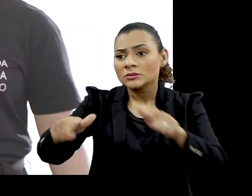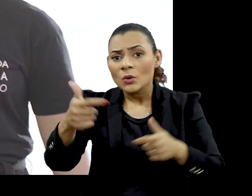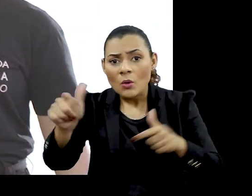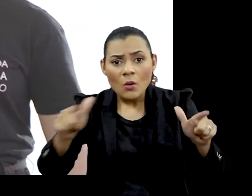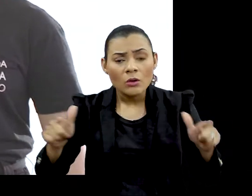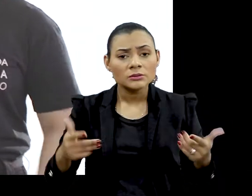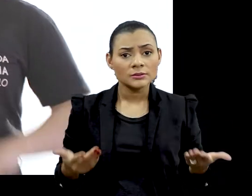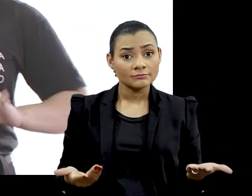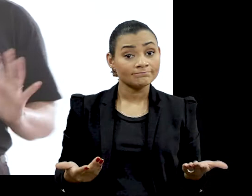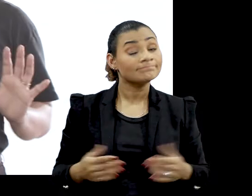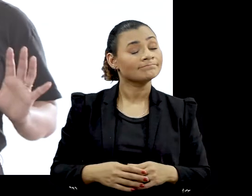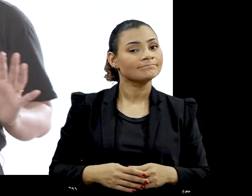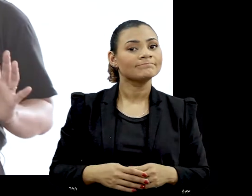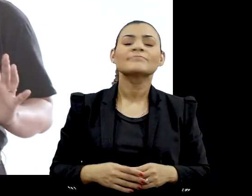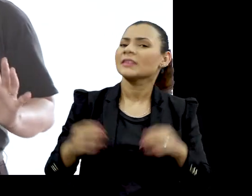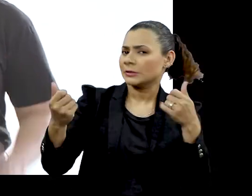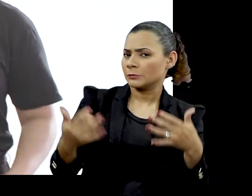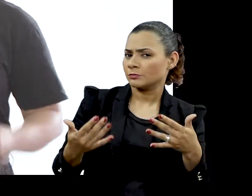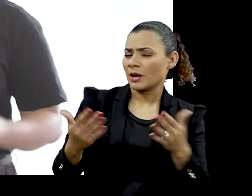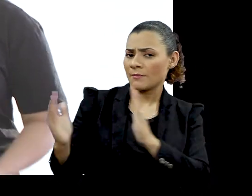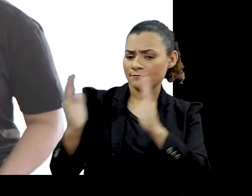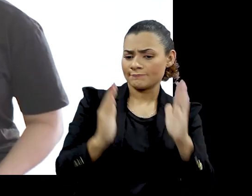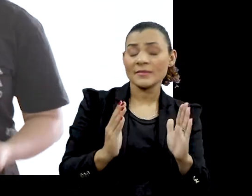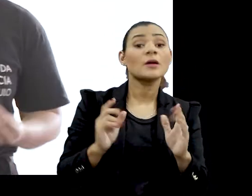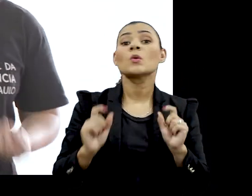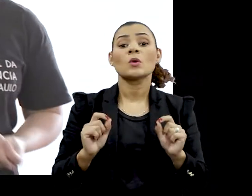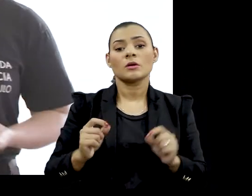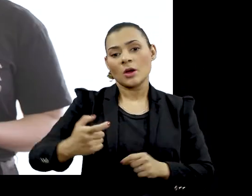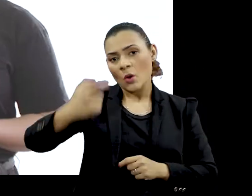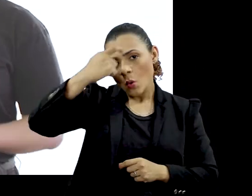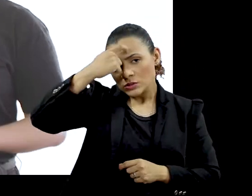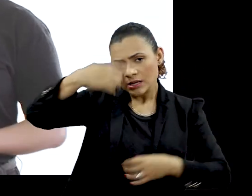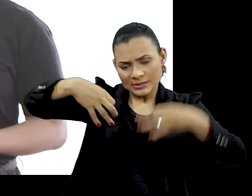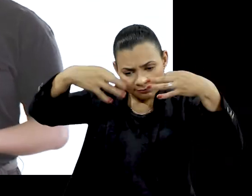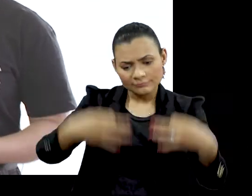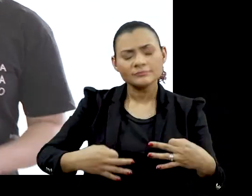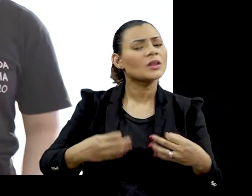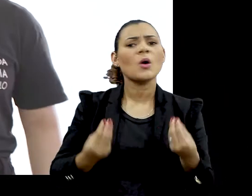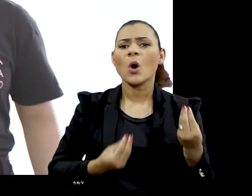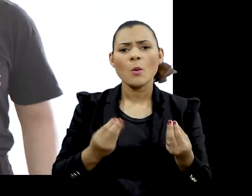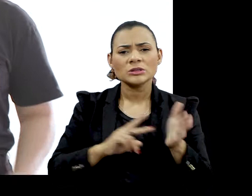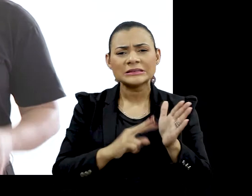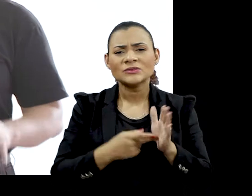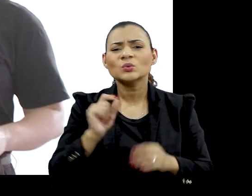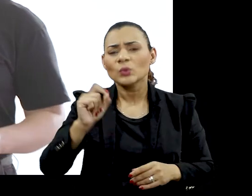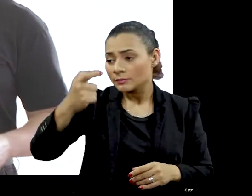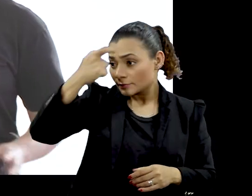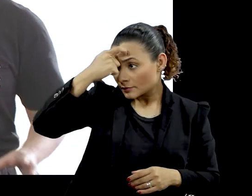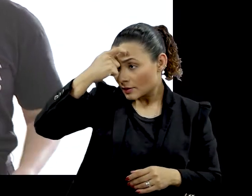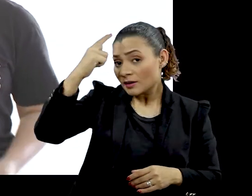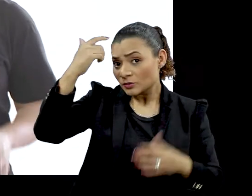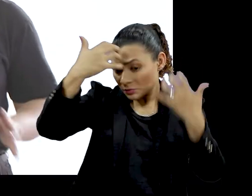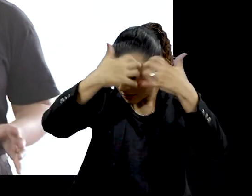humano Vamos para outra parte São dotados de razão e consciência Quer dizer que todos